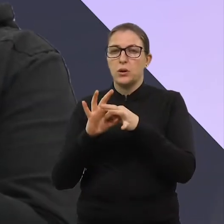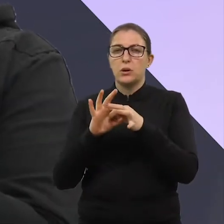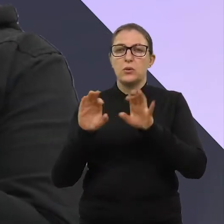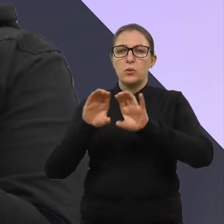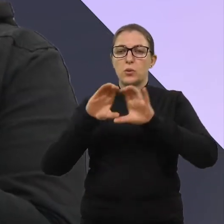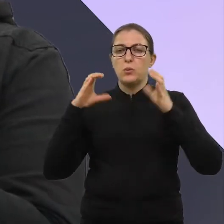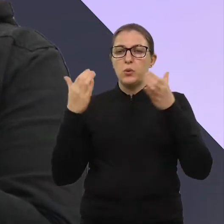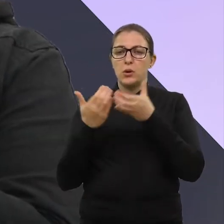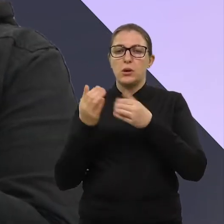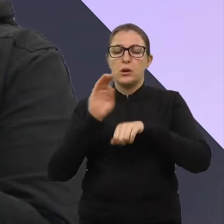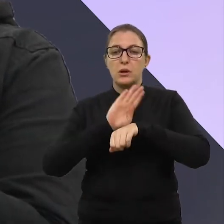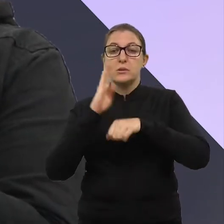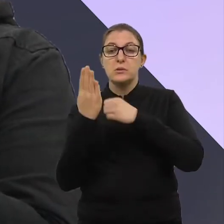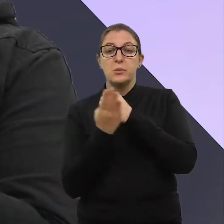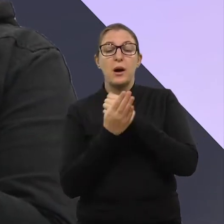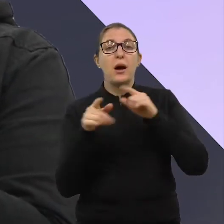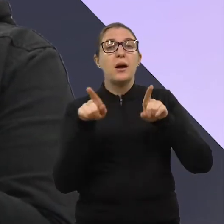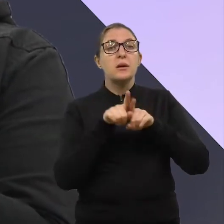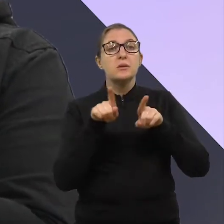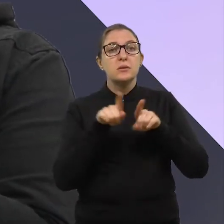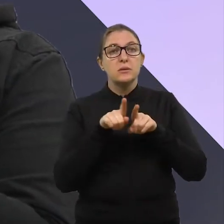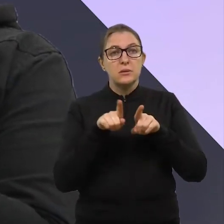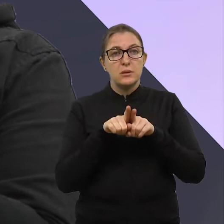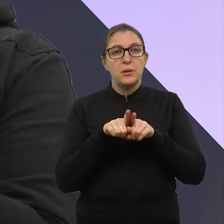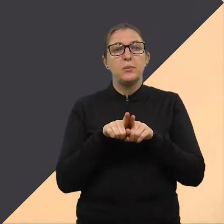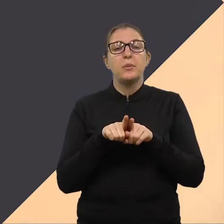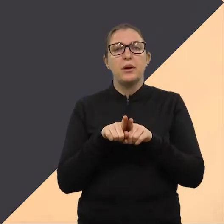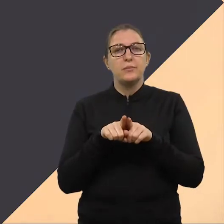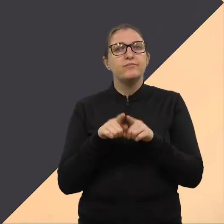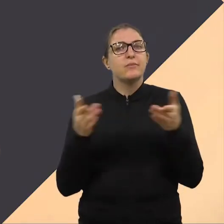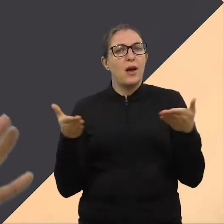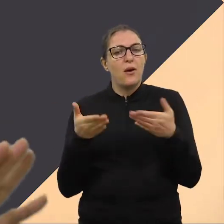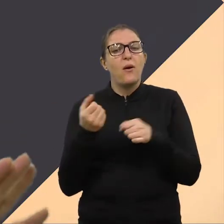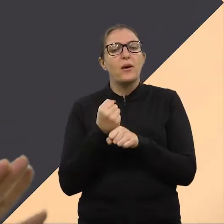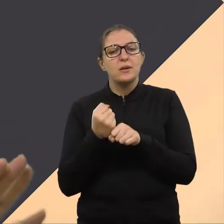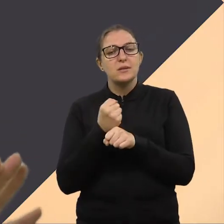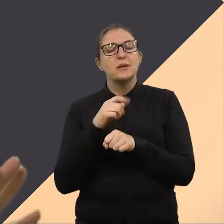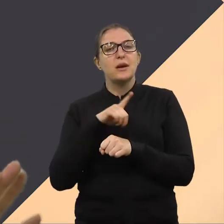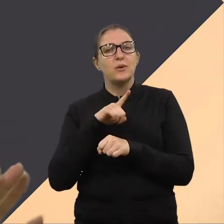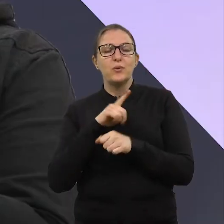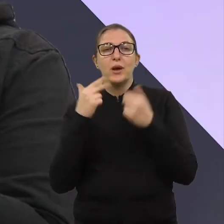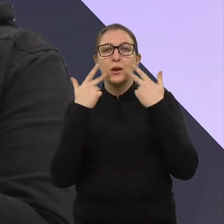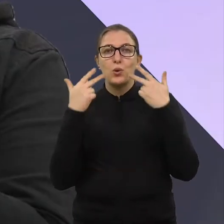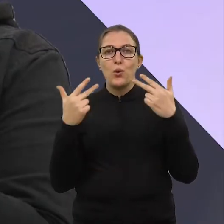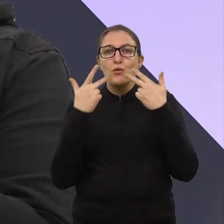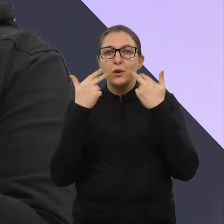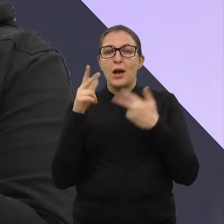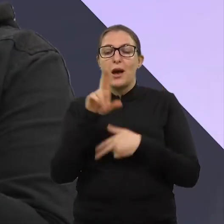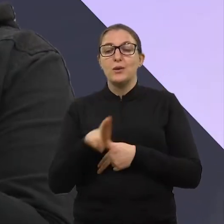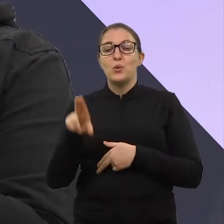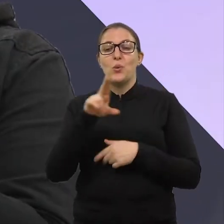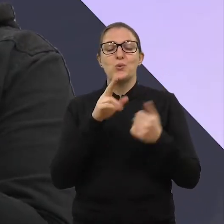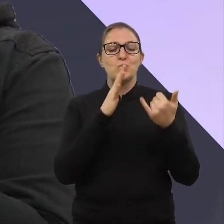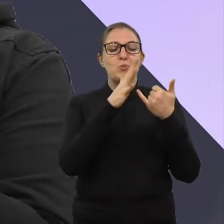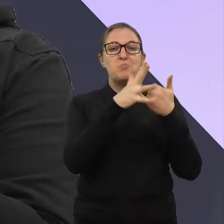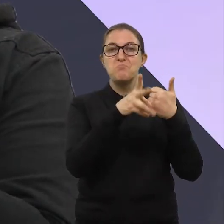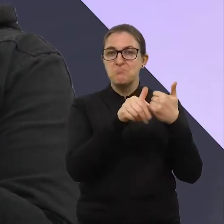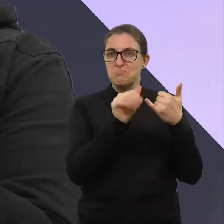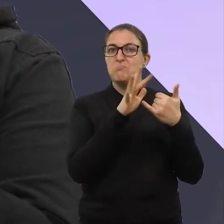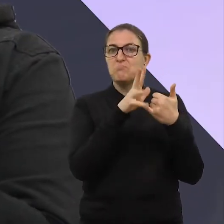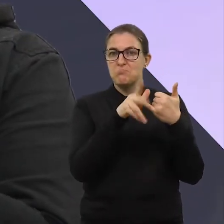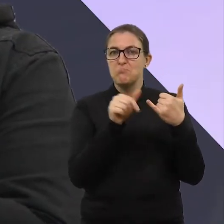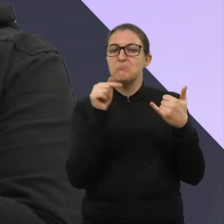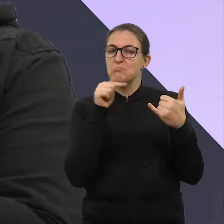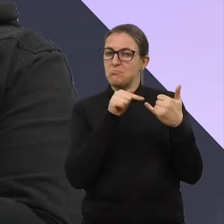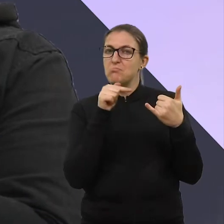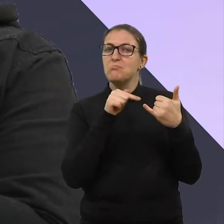Longins, né? Com uma, ainda, surpresa... Essa é a grande novidade esse ano. Vamos ver se vai dar certo. É uma hora que dê certo. A gente está torcendo para isso. Mas,